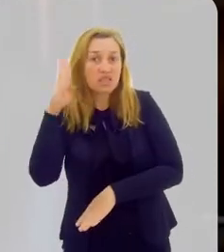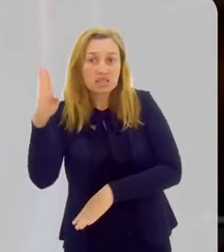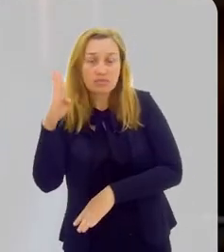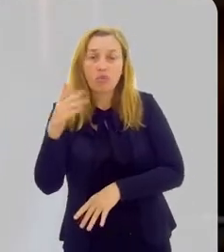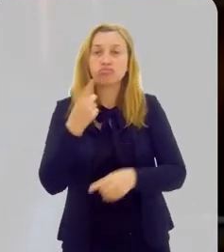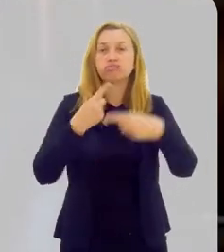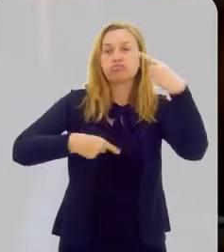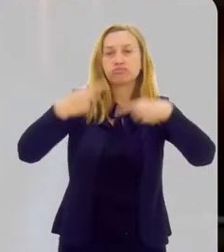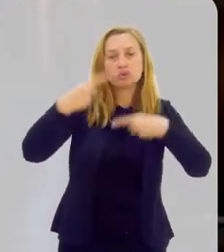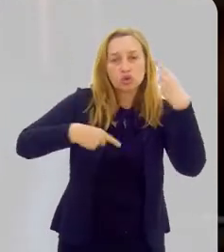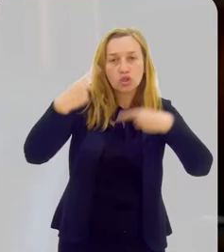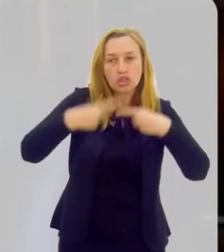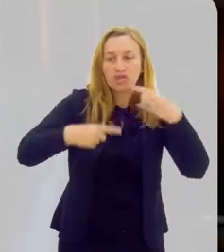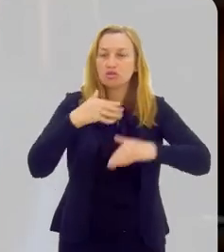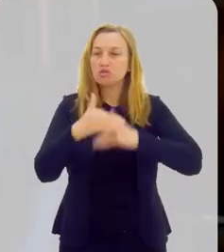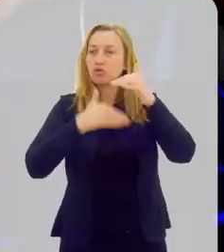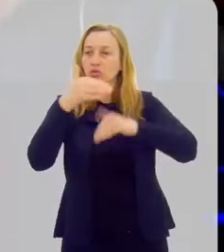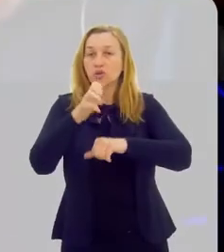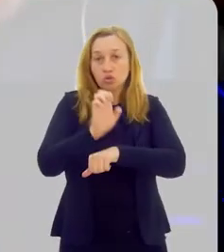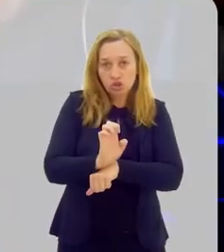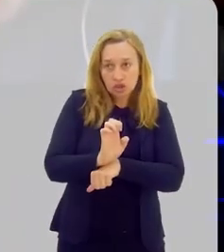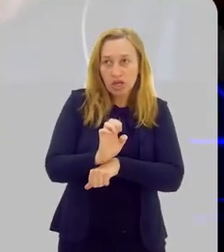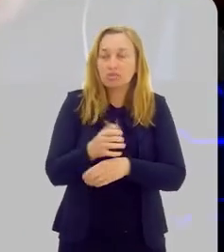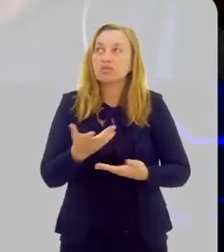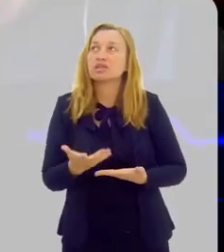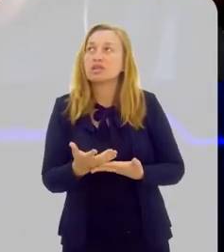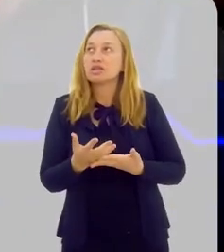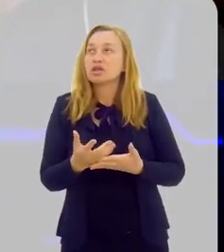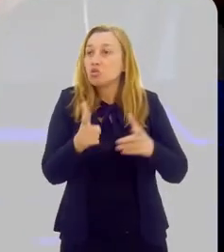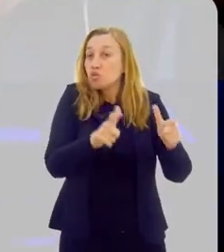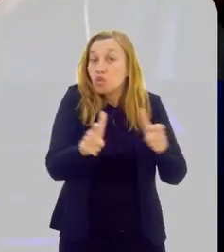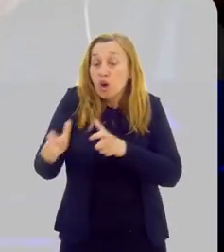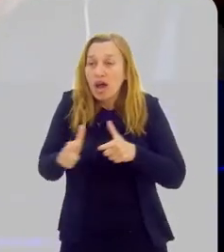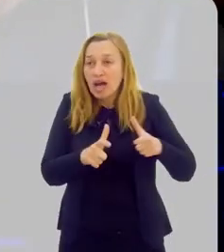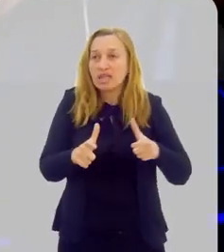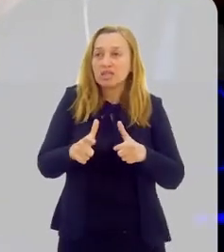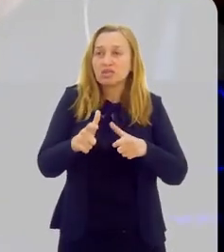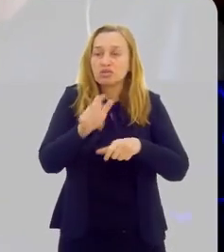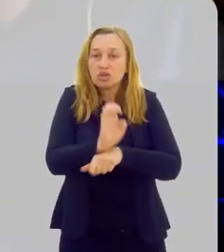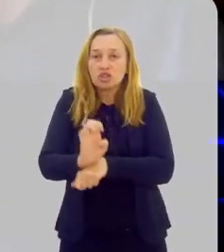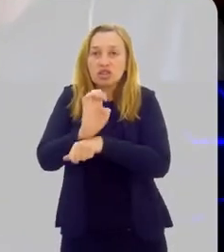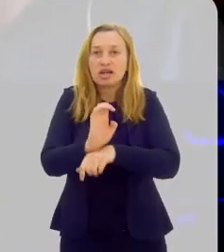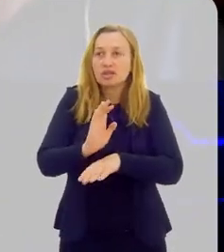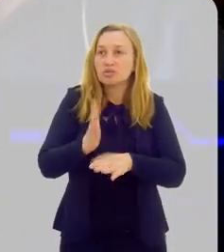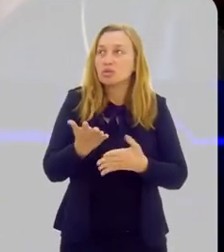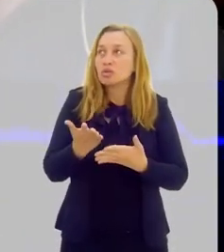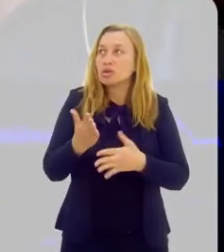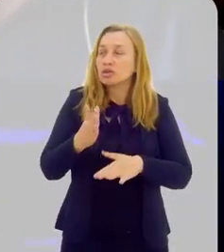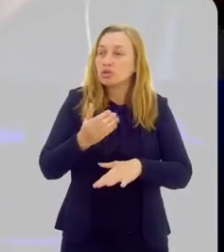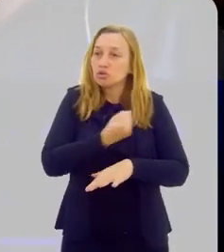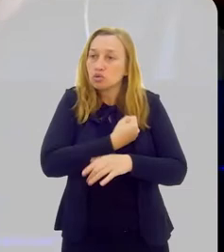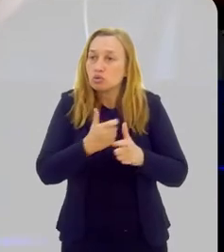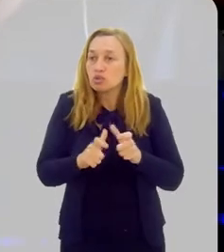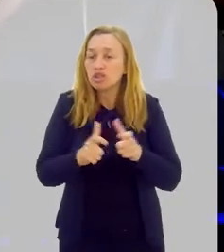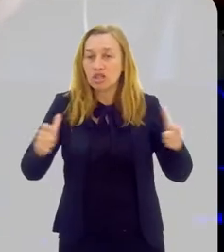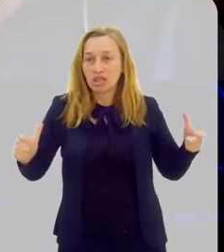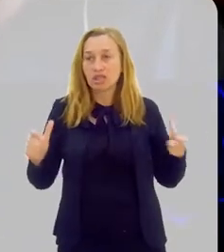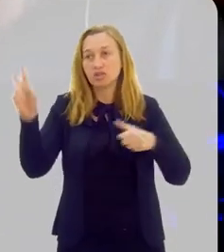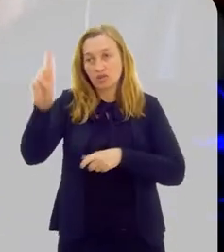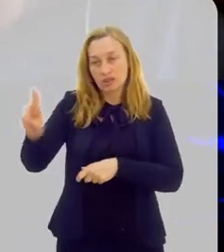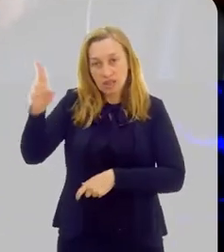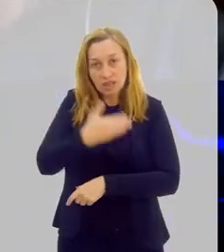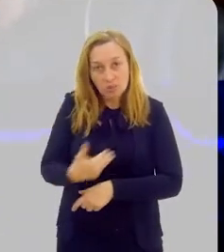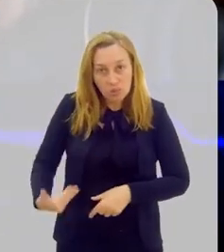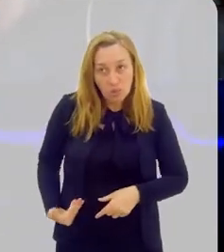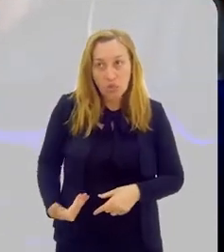têm papel fundamental na discussão de desenvolvimento do Estado. Talvez seja um dos estados que tem a maior